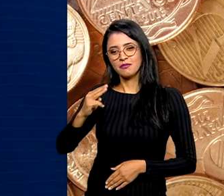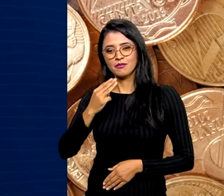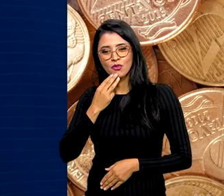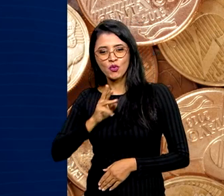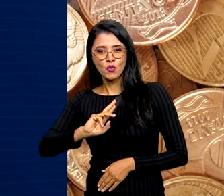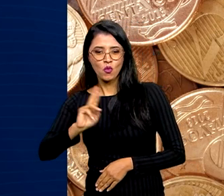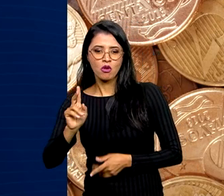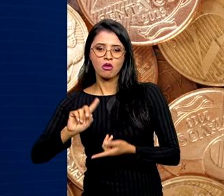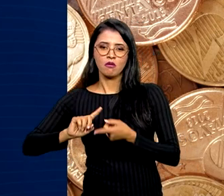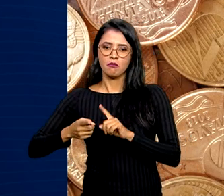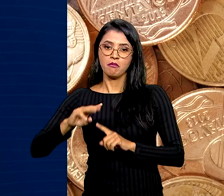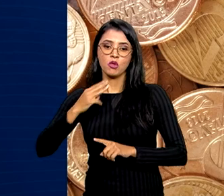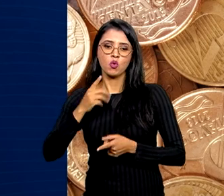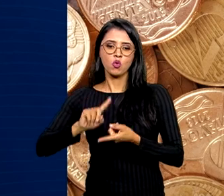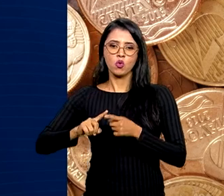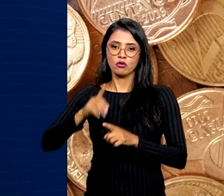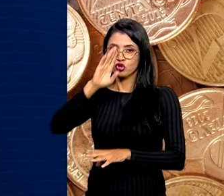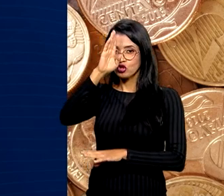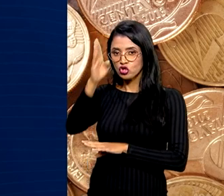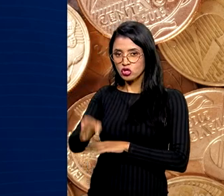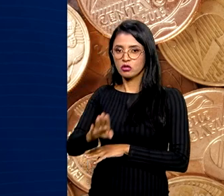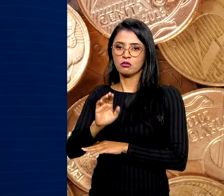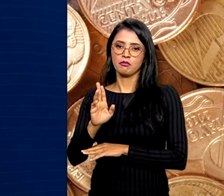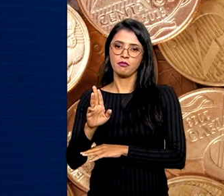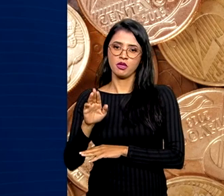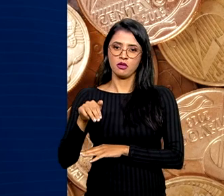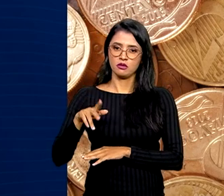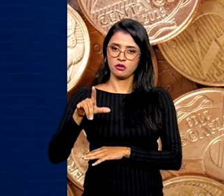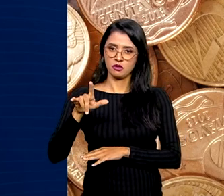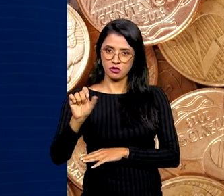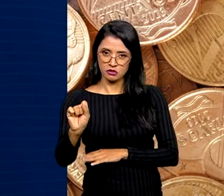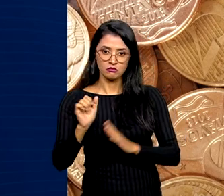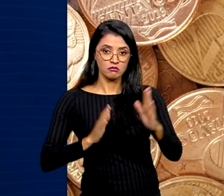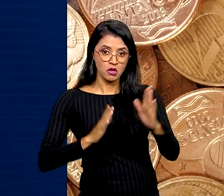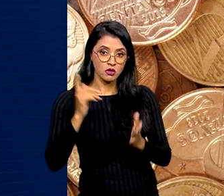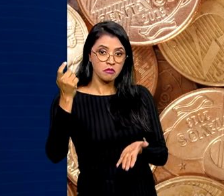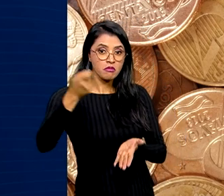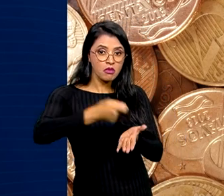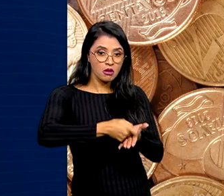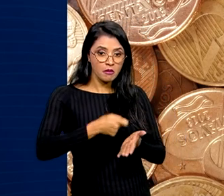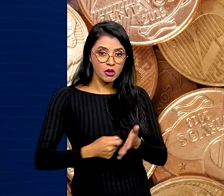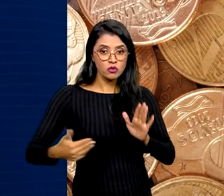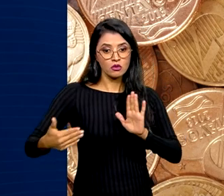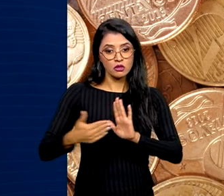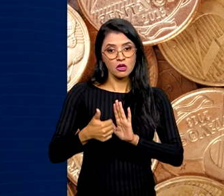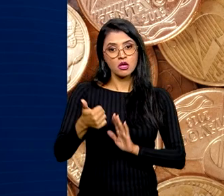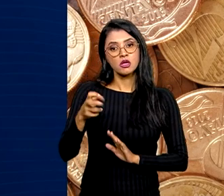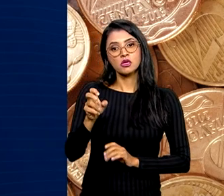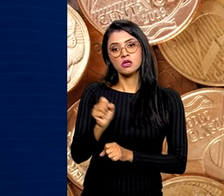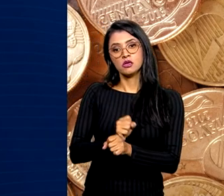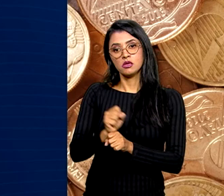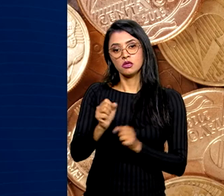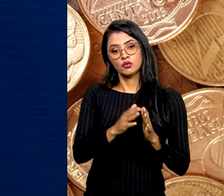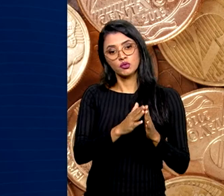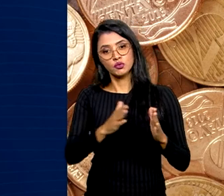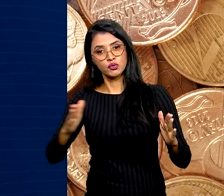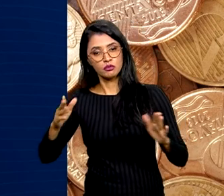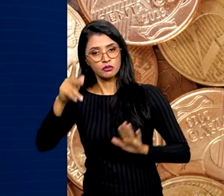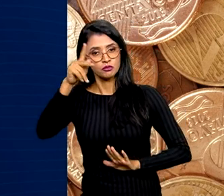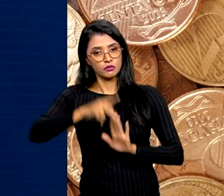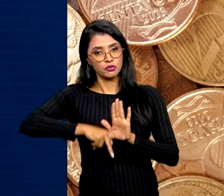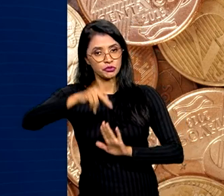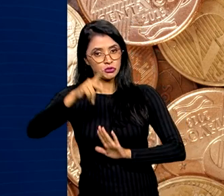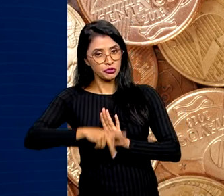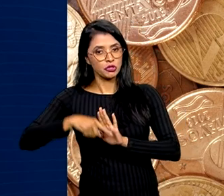negociação é direta com o BNDES. O prazo de pagamento será de até 15 anos e os projetos